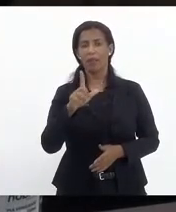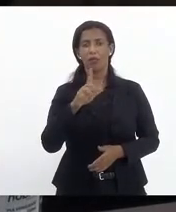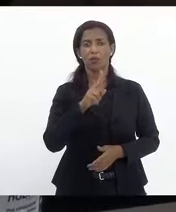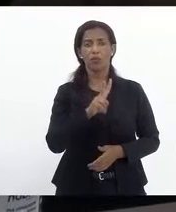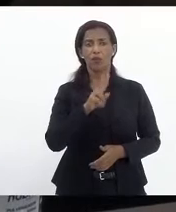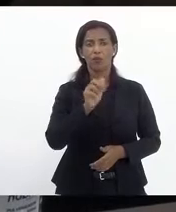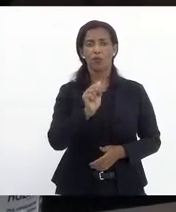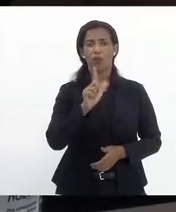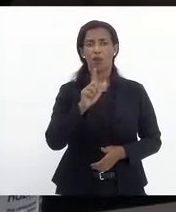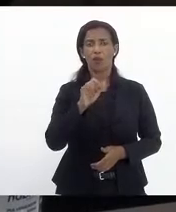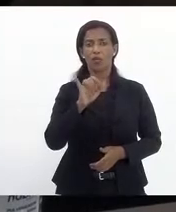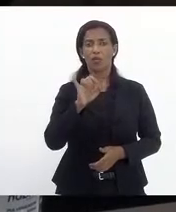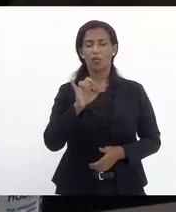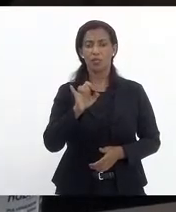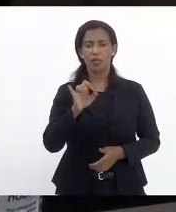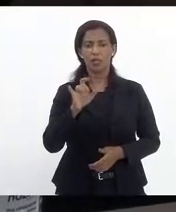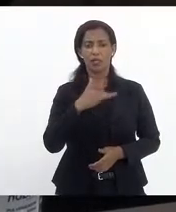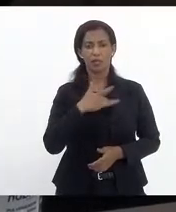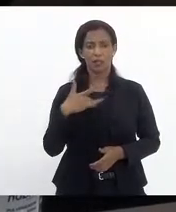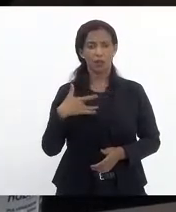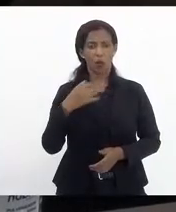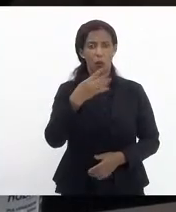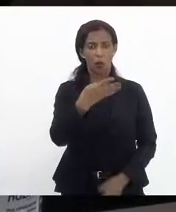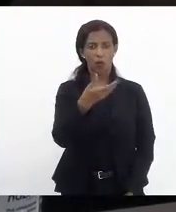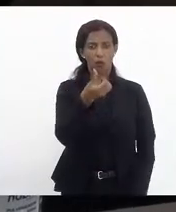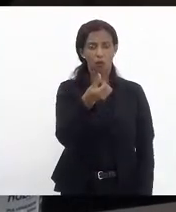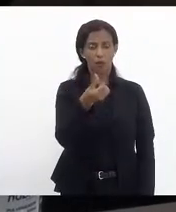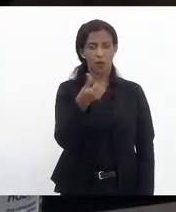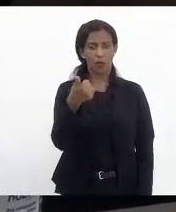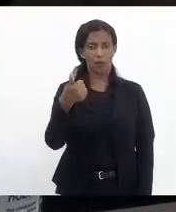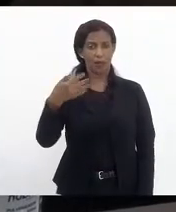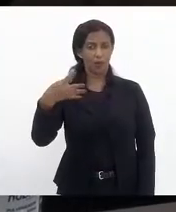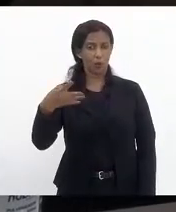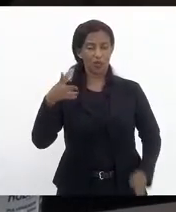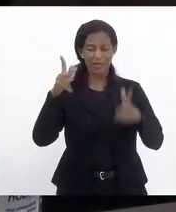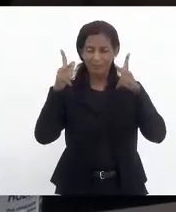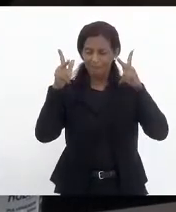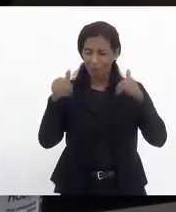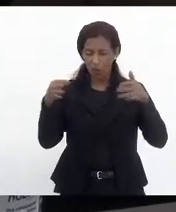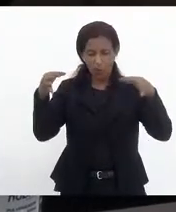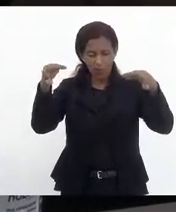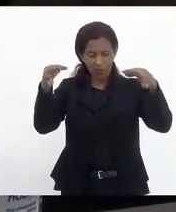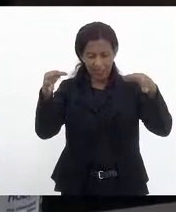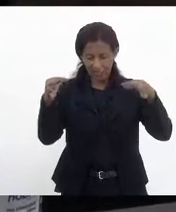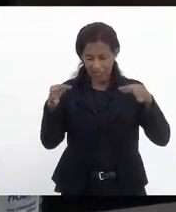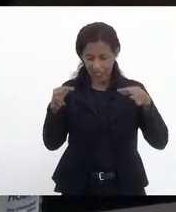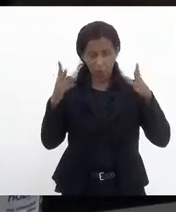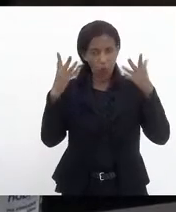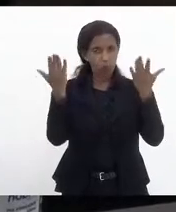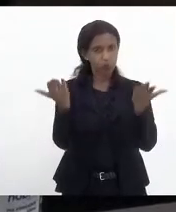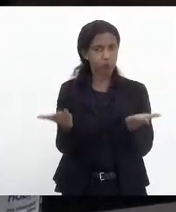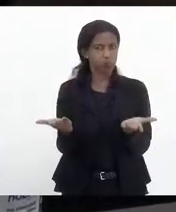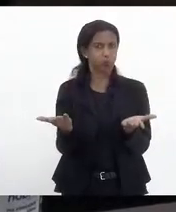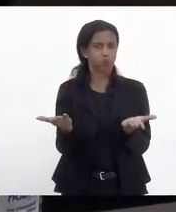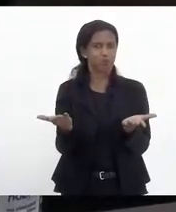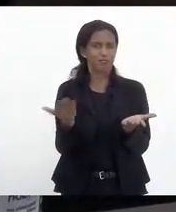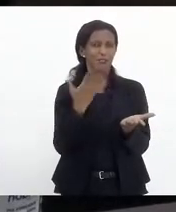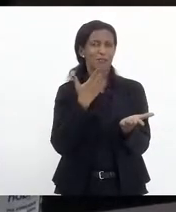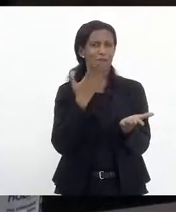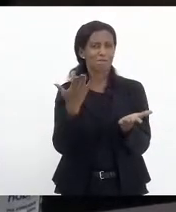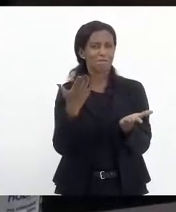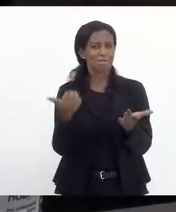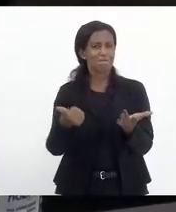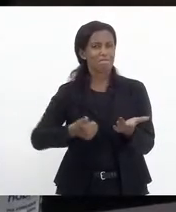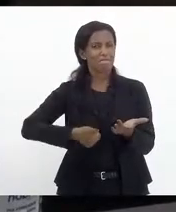da Saúde que é o 4614-21 que é do mesmo teor e eu queria pedir a vossa excelência para fazer uma melhor